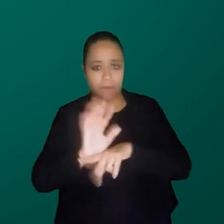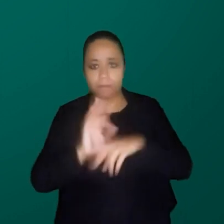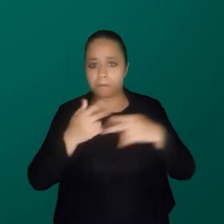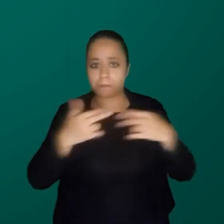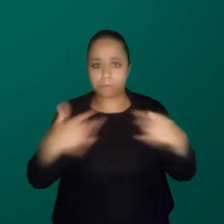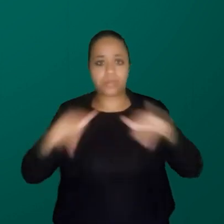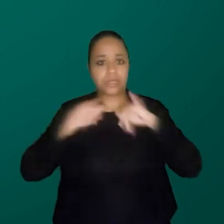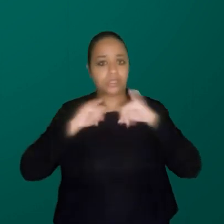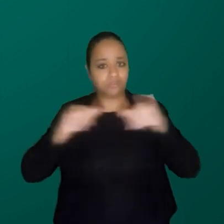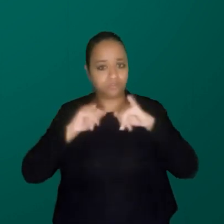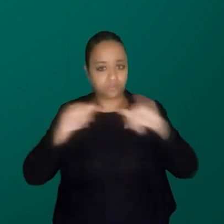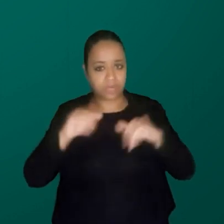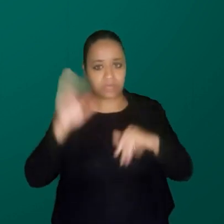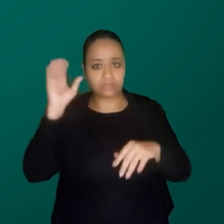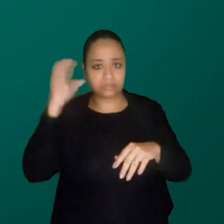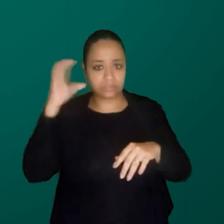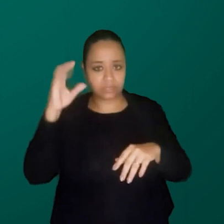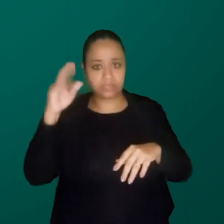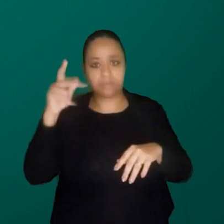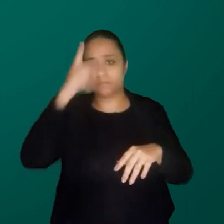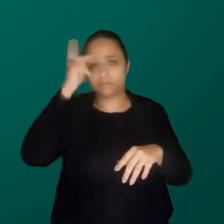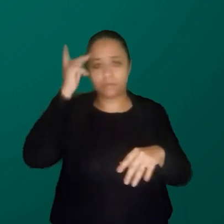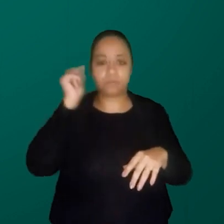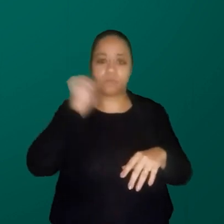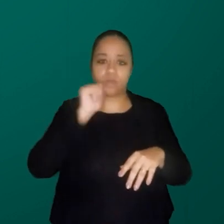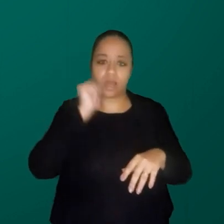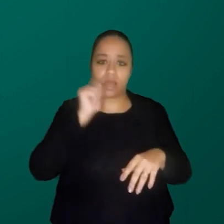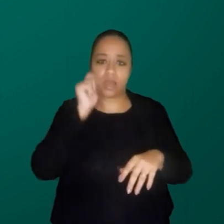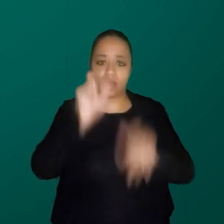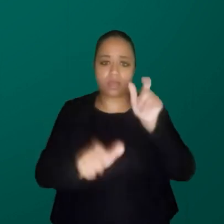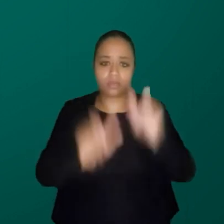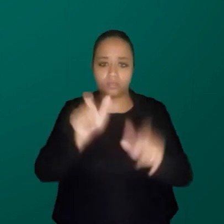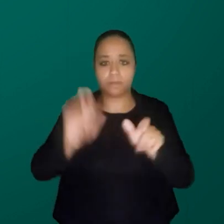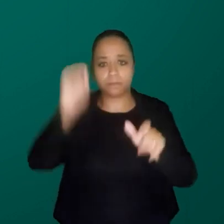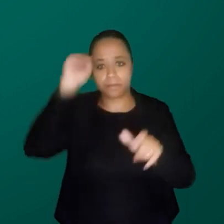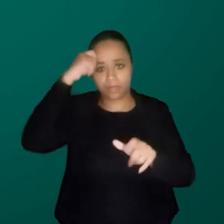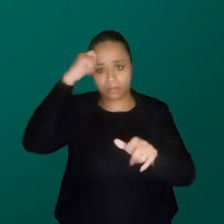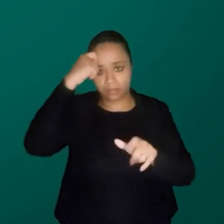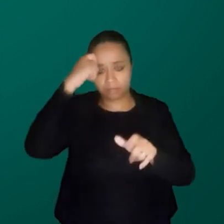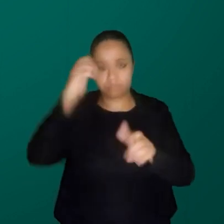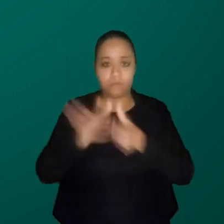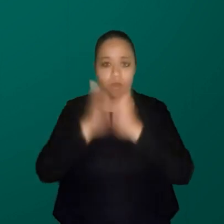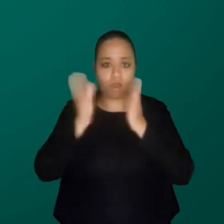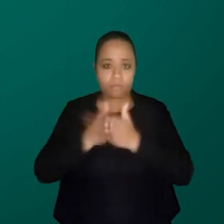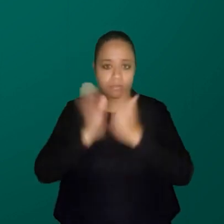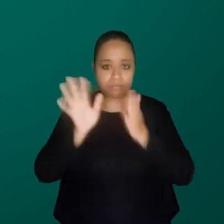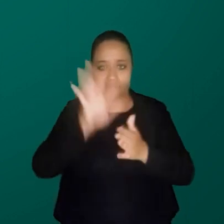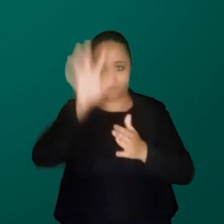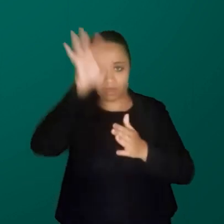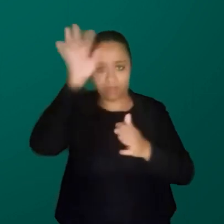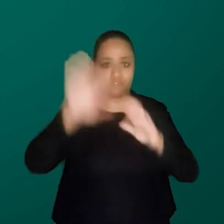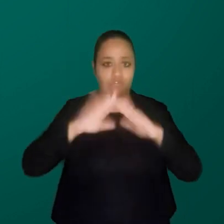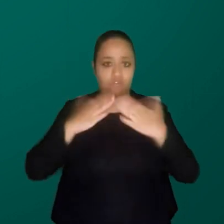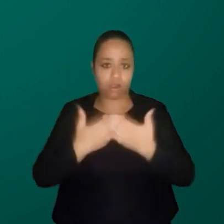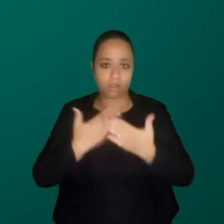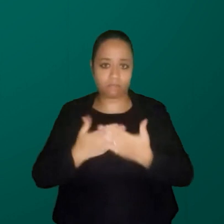divulgar essa possibilidade para meninas pretas e periféricas de escolas públicas. Então, gente vai nas escolas aqui...